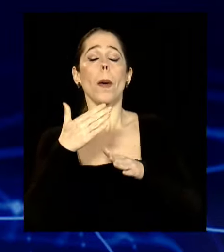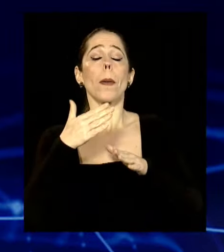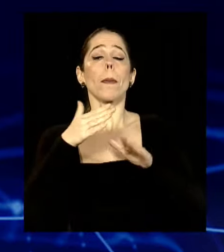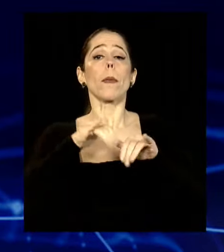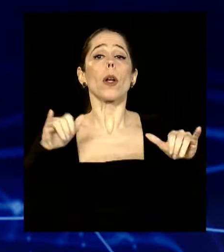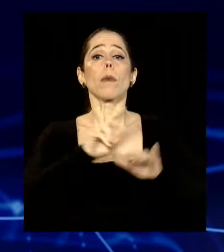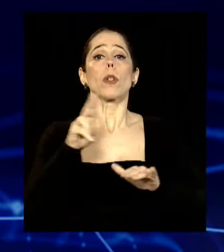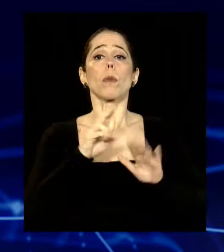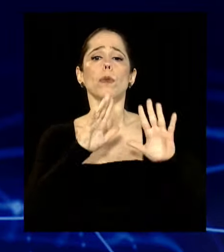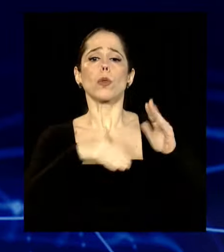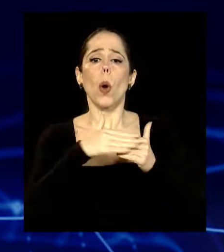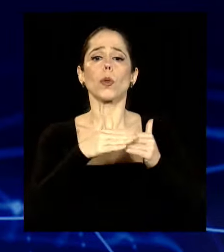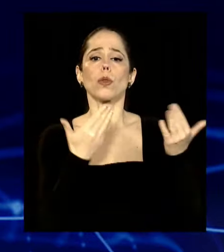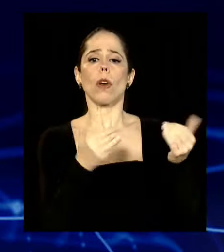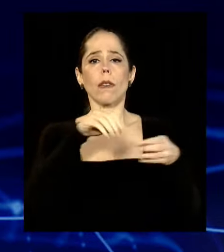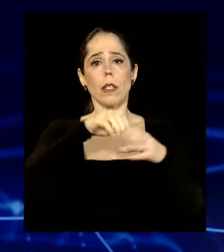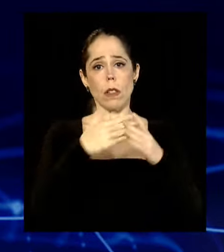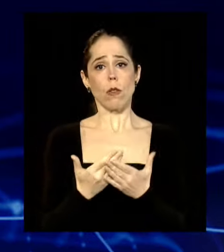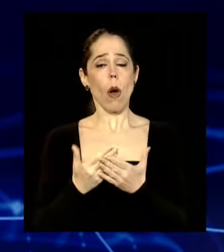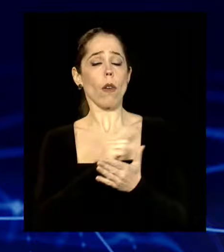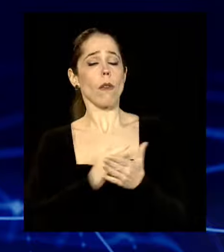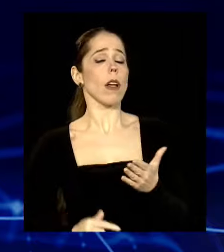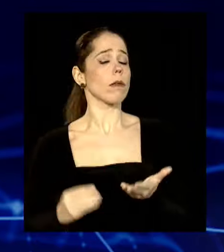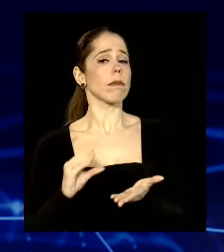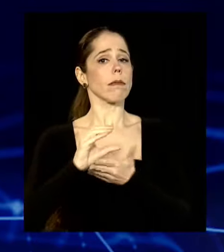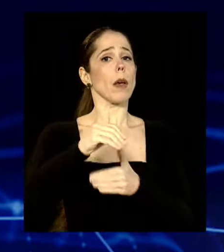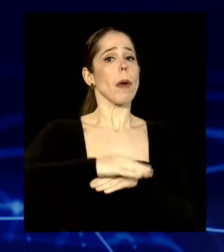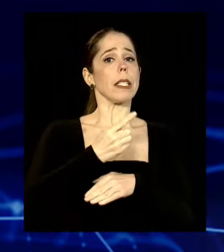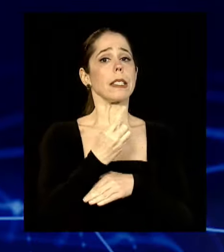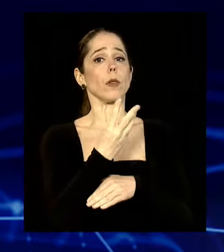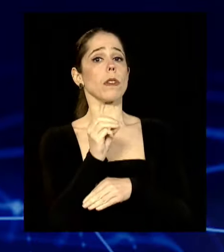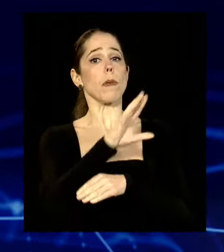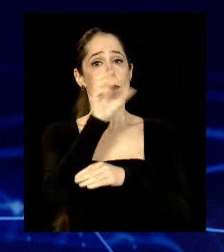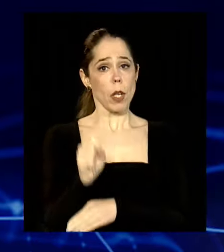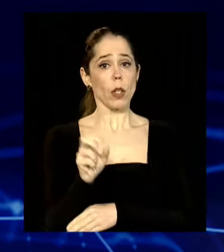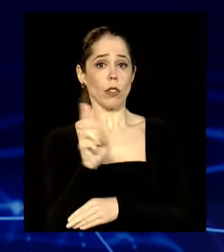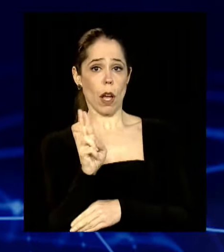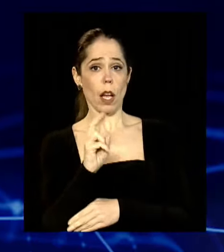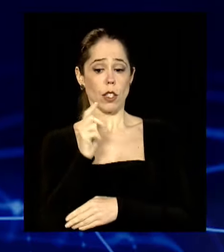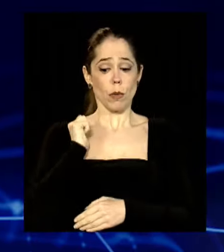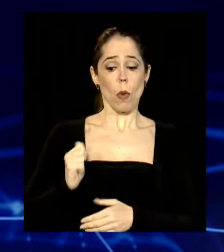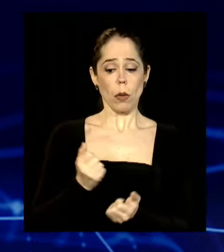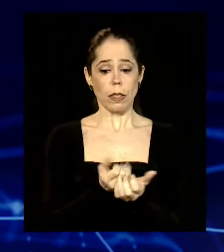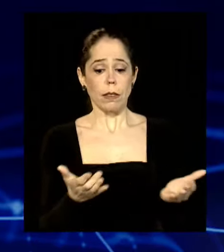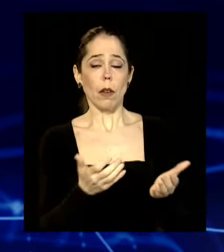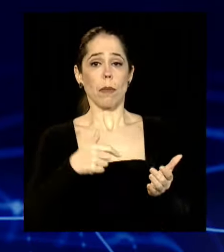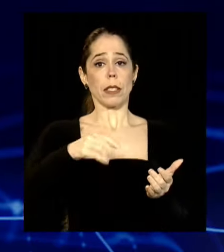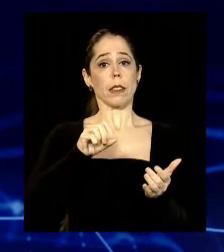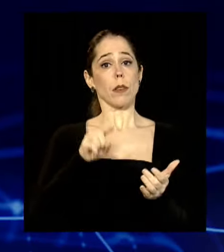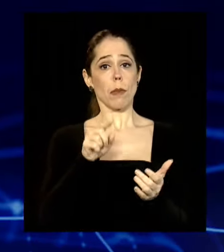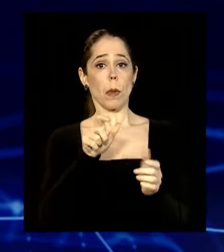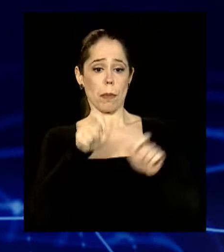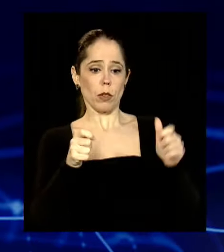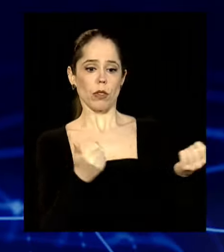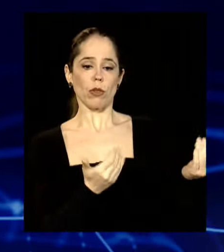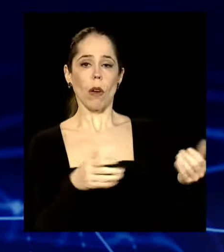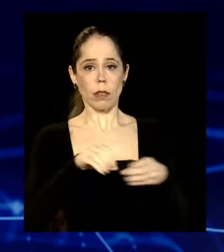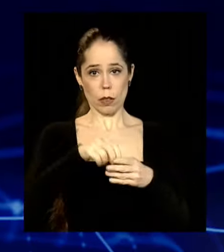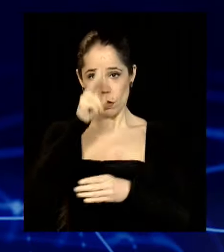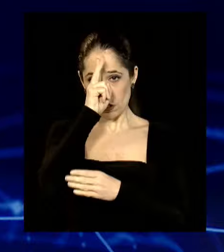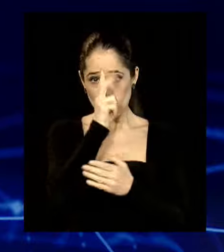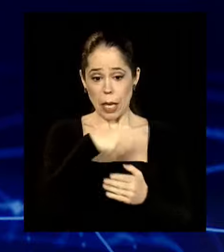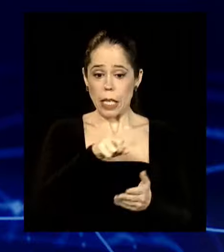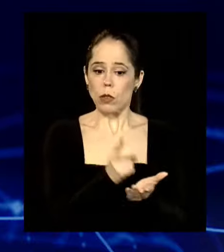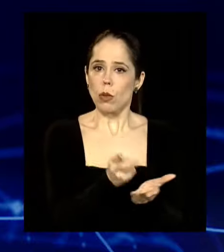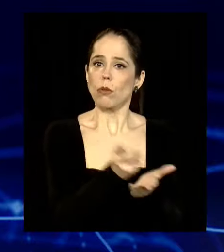130 milhões de reais em bolsas para 70 mil jovens do ensino médio, para que eles permaneçam em sala